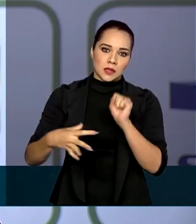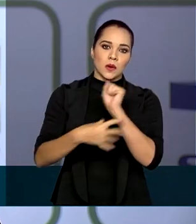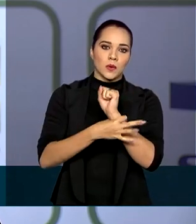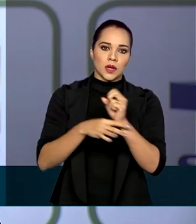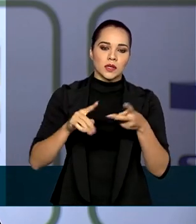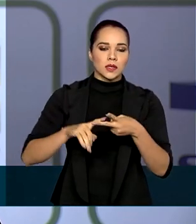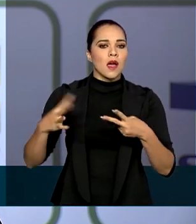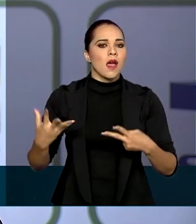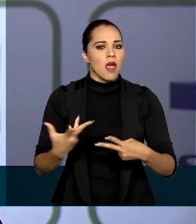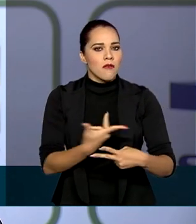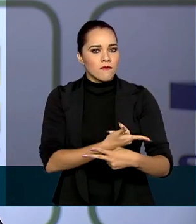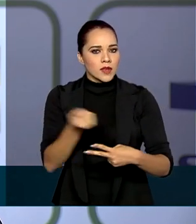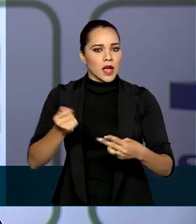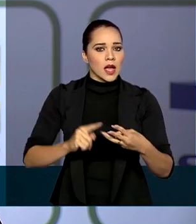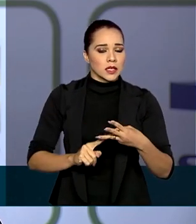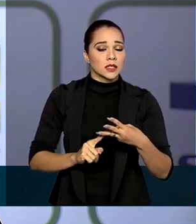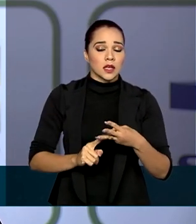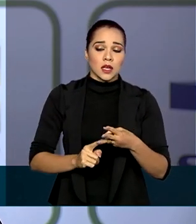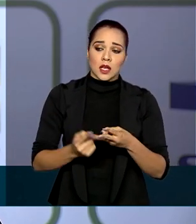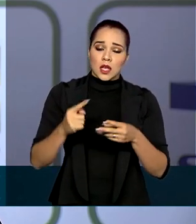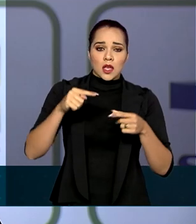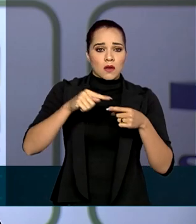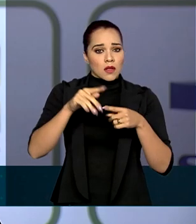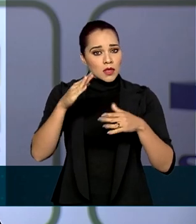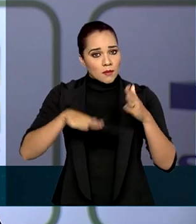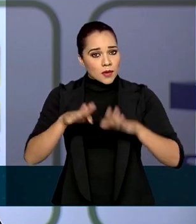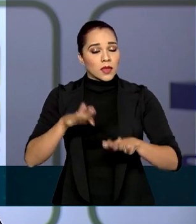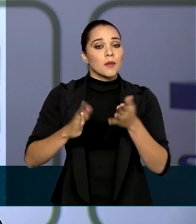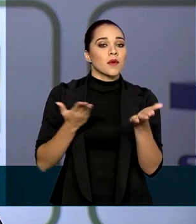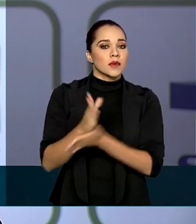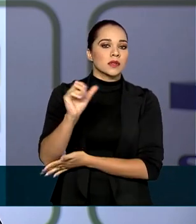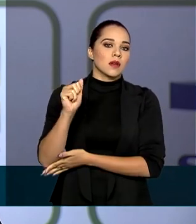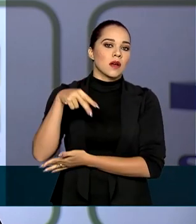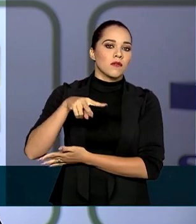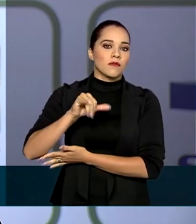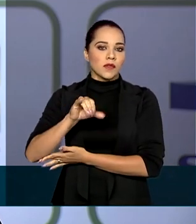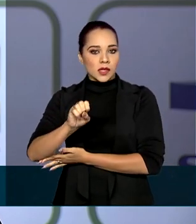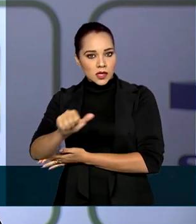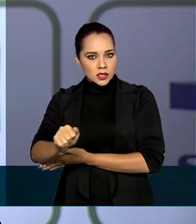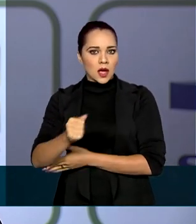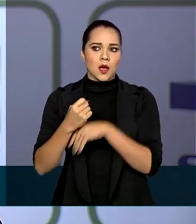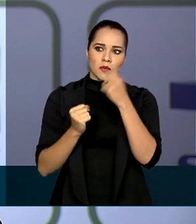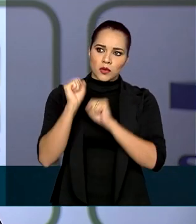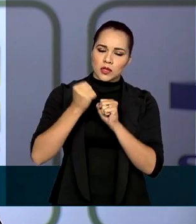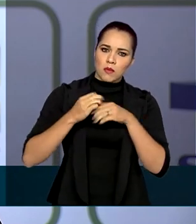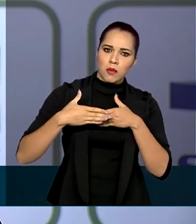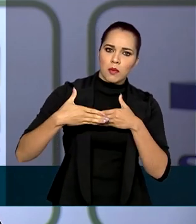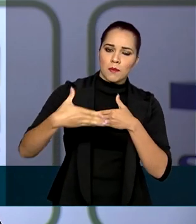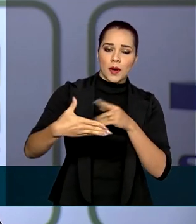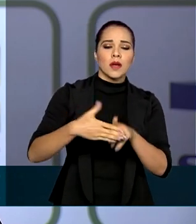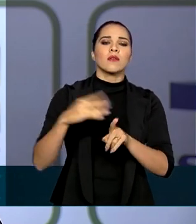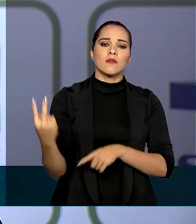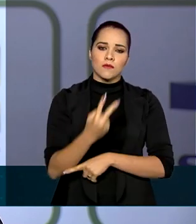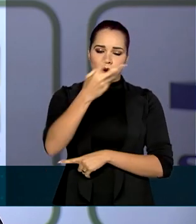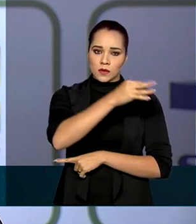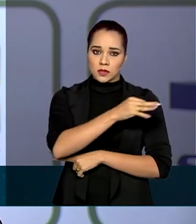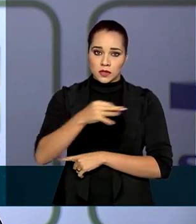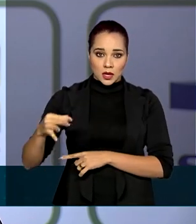eficácia, ambos conforme a aprovação da Anvisa, produção em escala e preço justo.